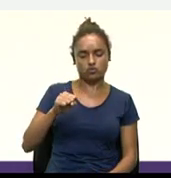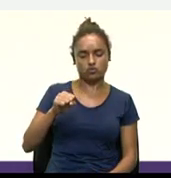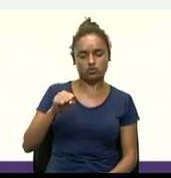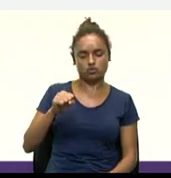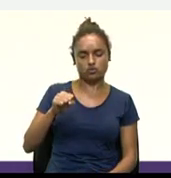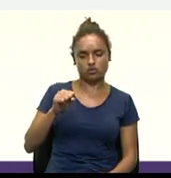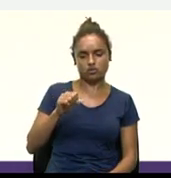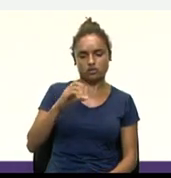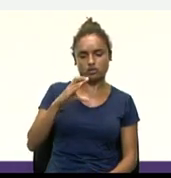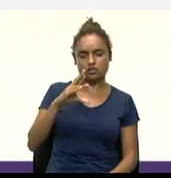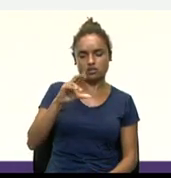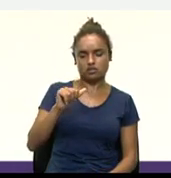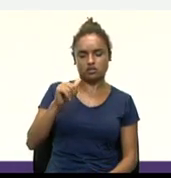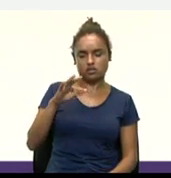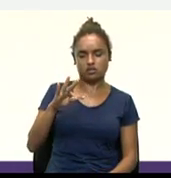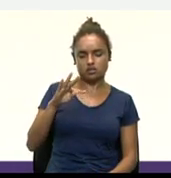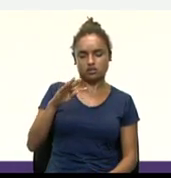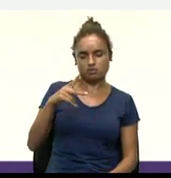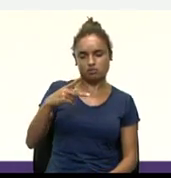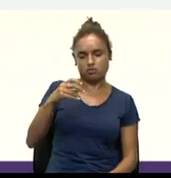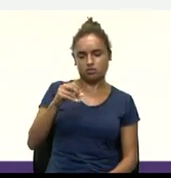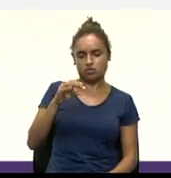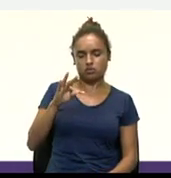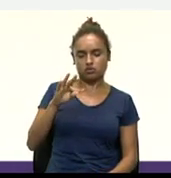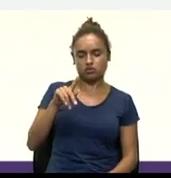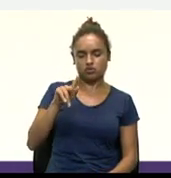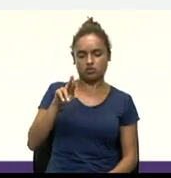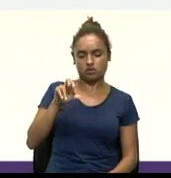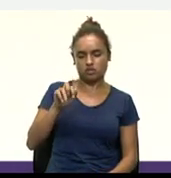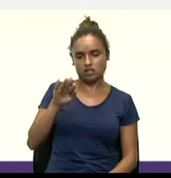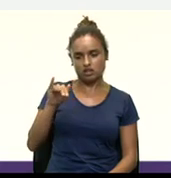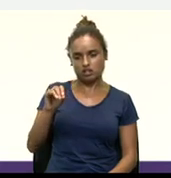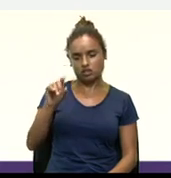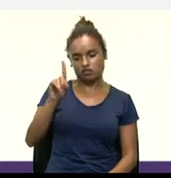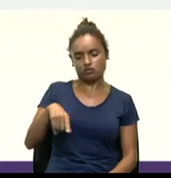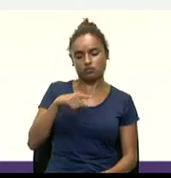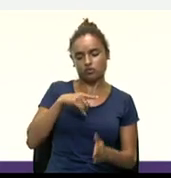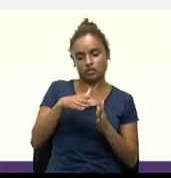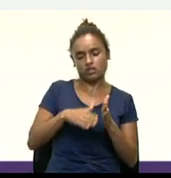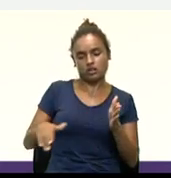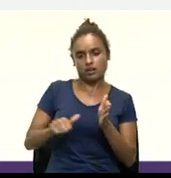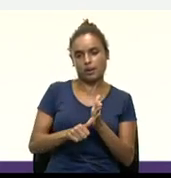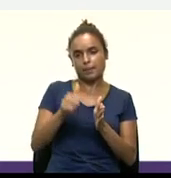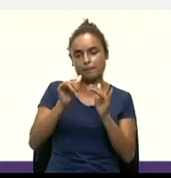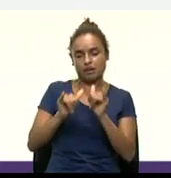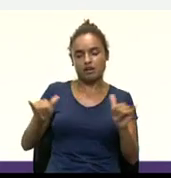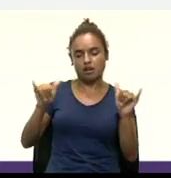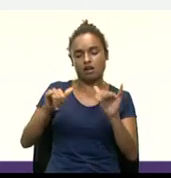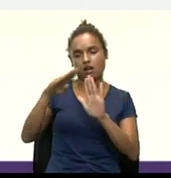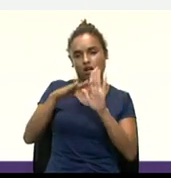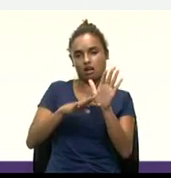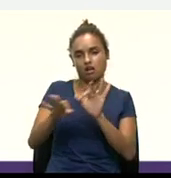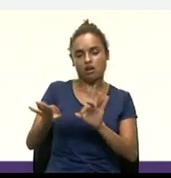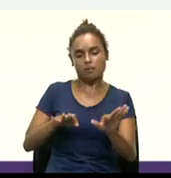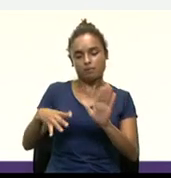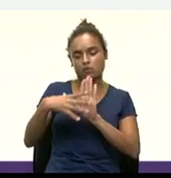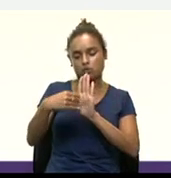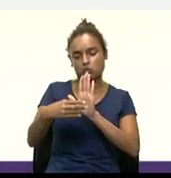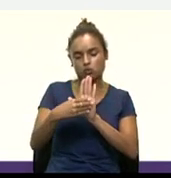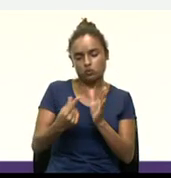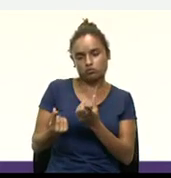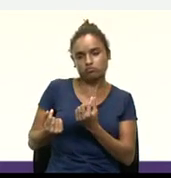criptógrafo chinês chamado Weidang publicou o primeiro projeto de um sistema de dinheiro